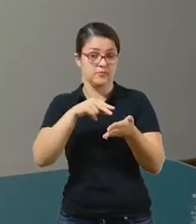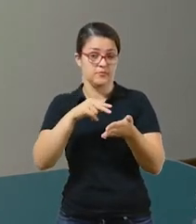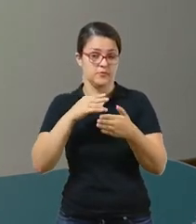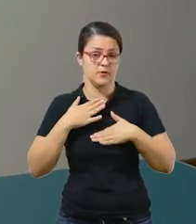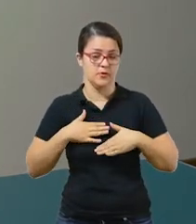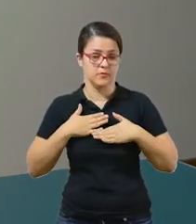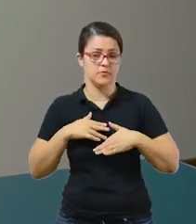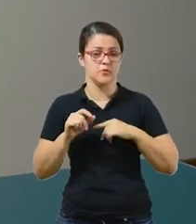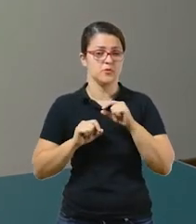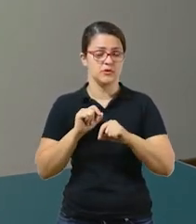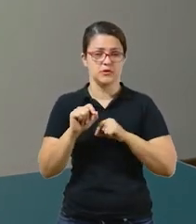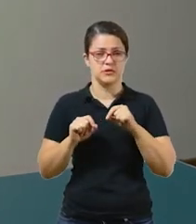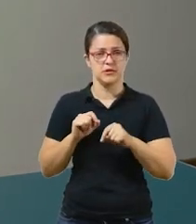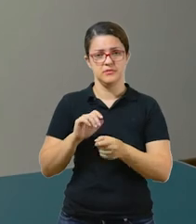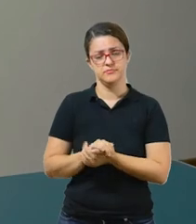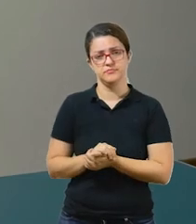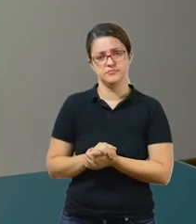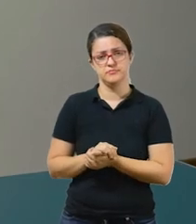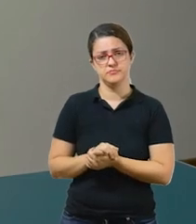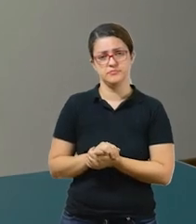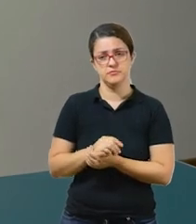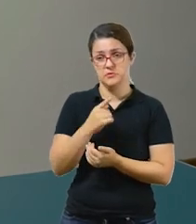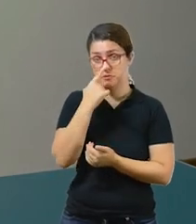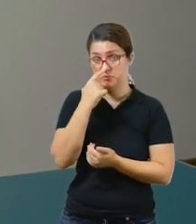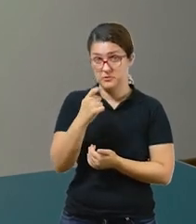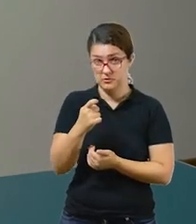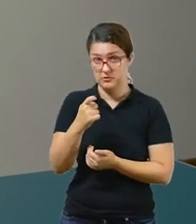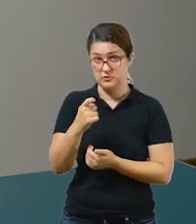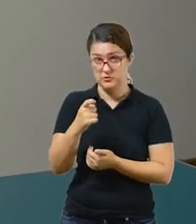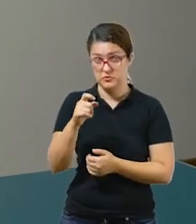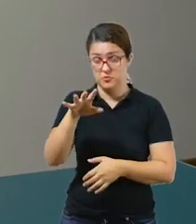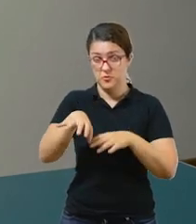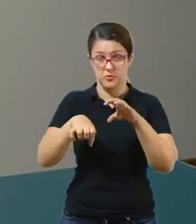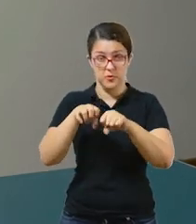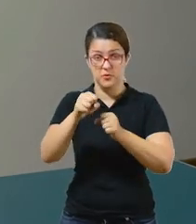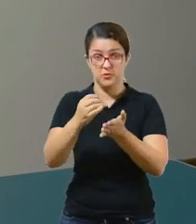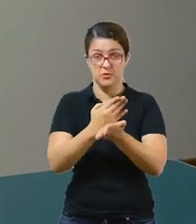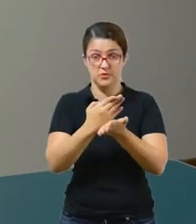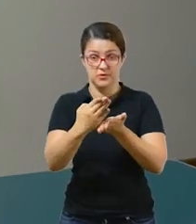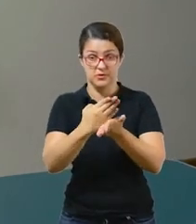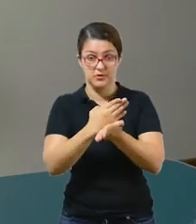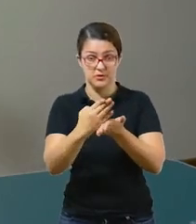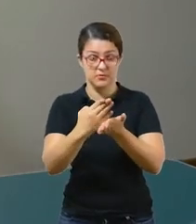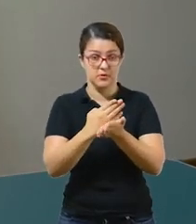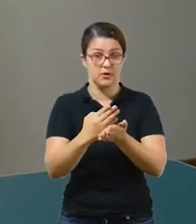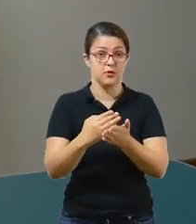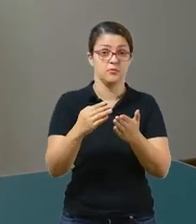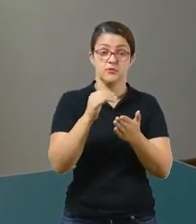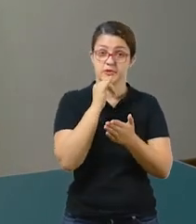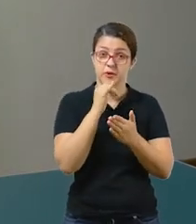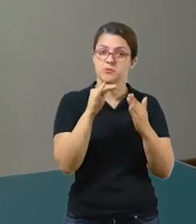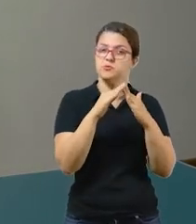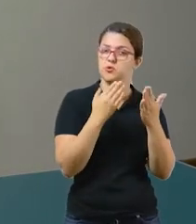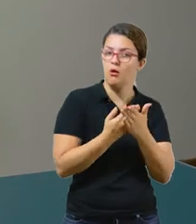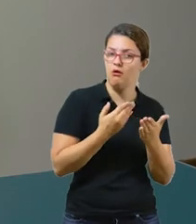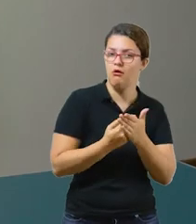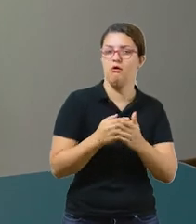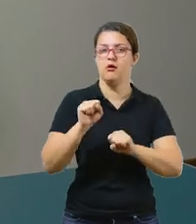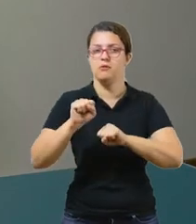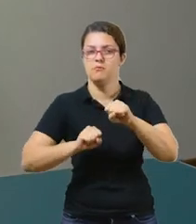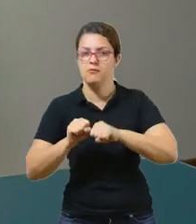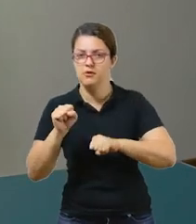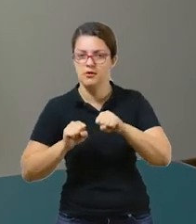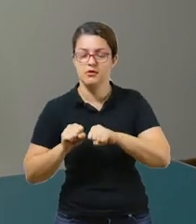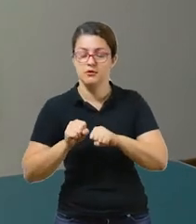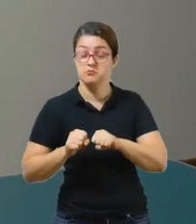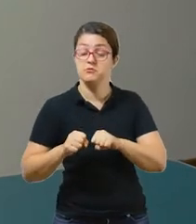seletiva de lixo, ela se trata da separação desses materiais onde as escolas, as empresas e até